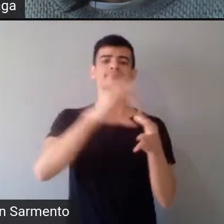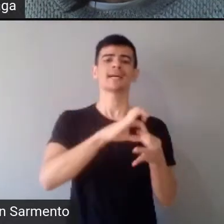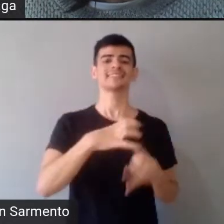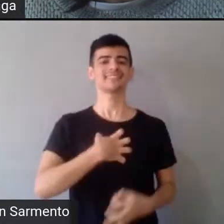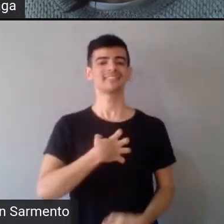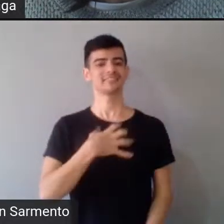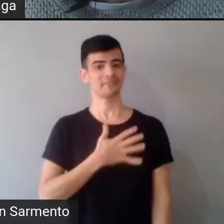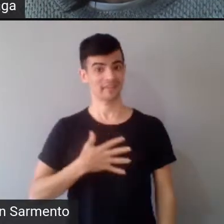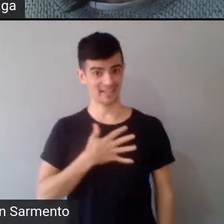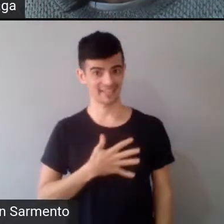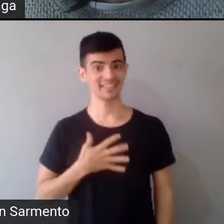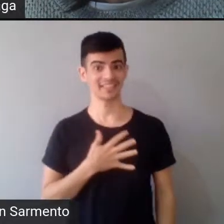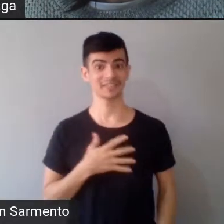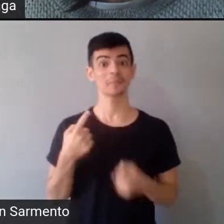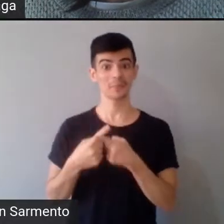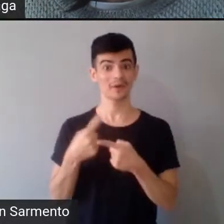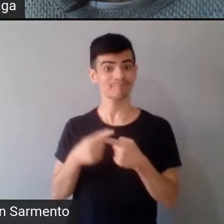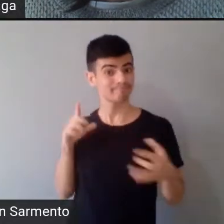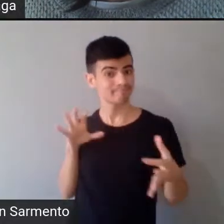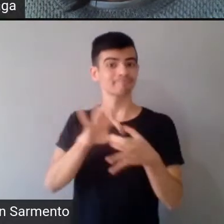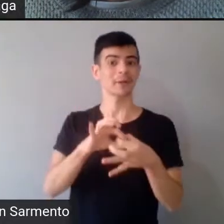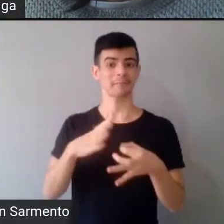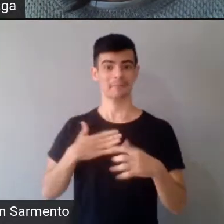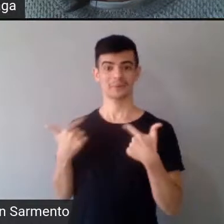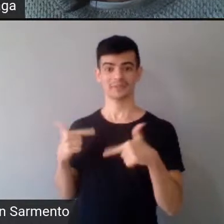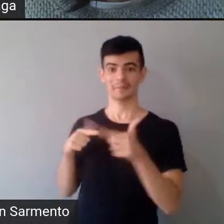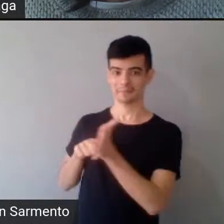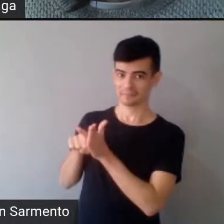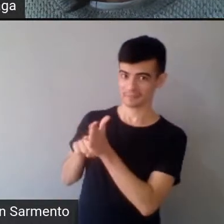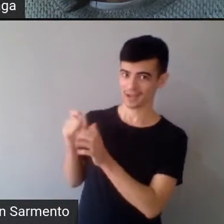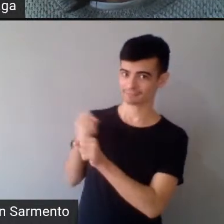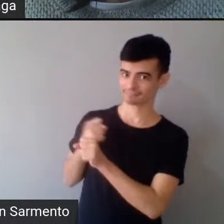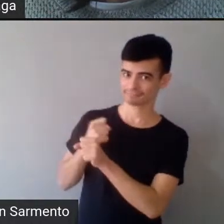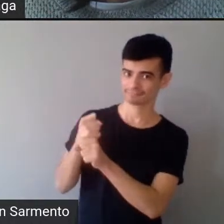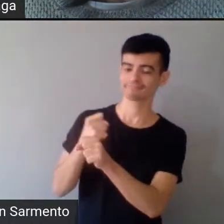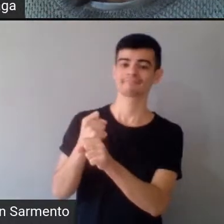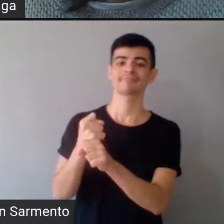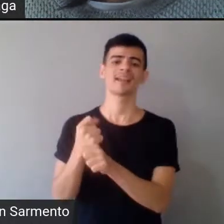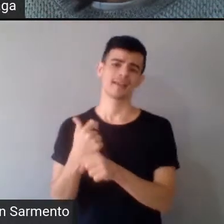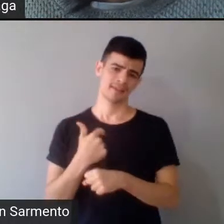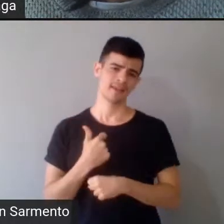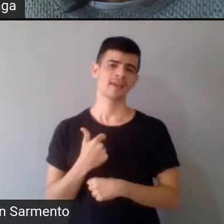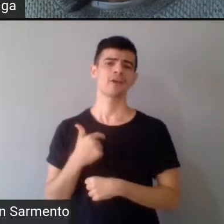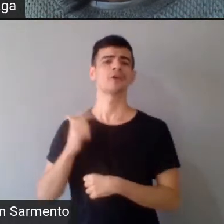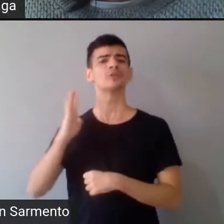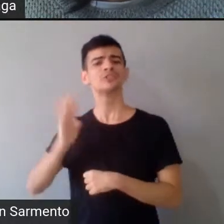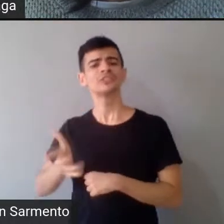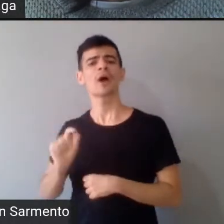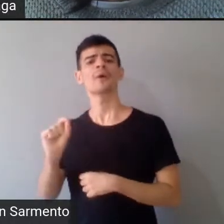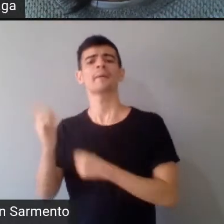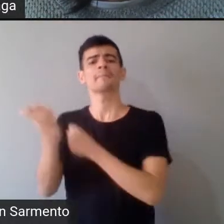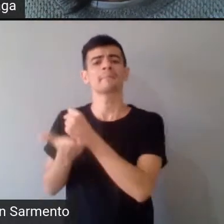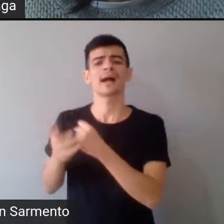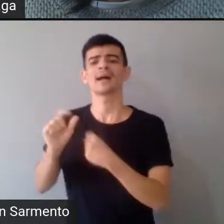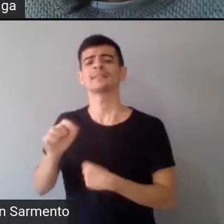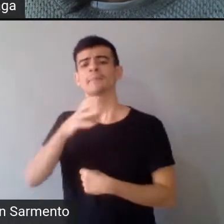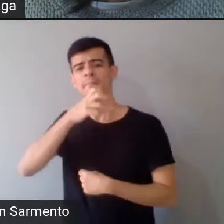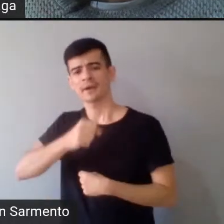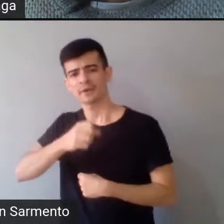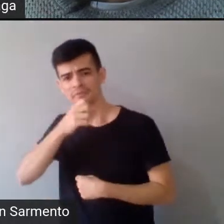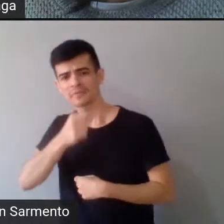venha numa tradição de Paulo Freire, com a educação popular, do próprio Augusto Boal,